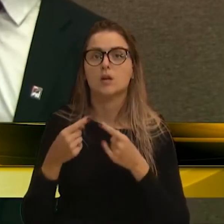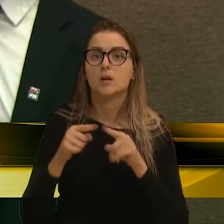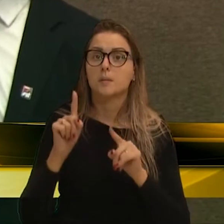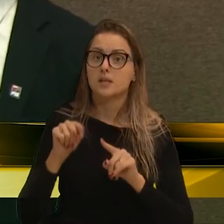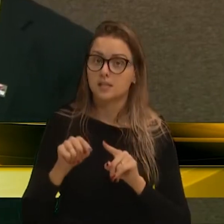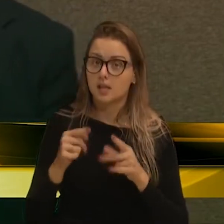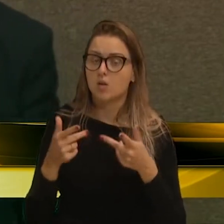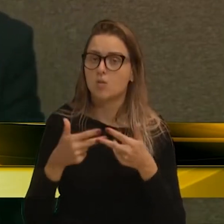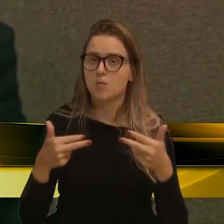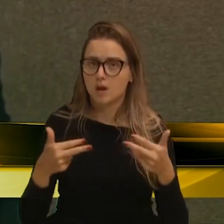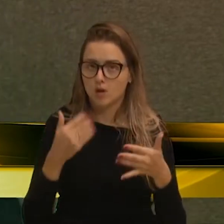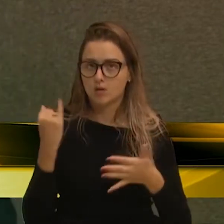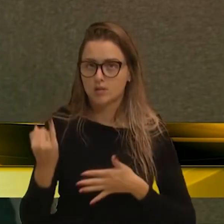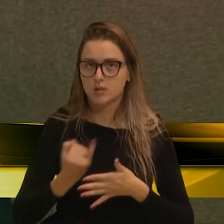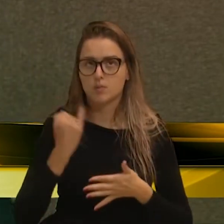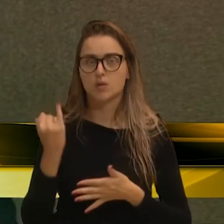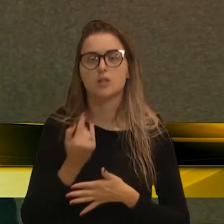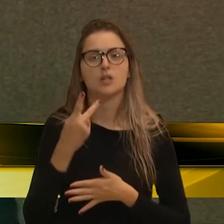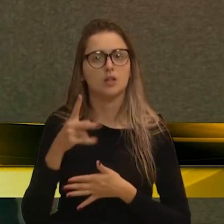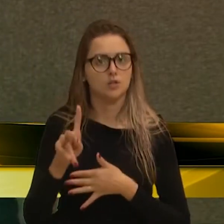nobre, nobre,